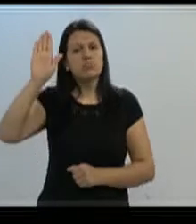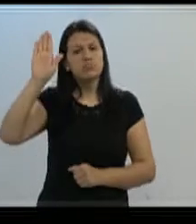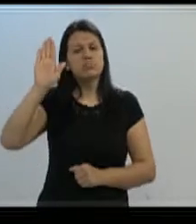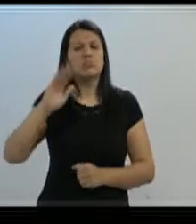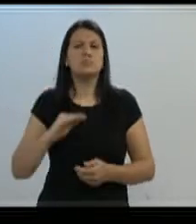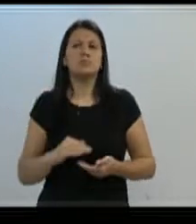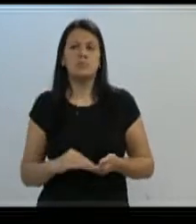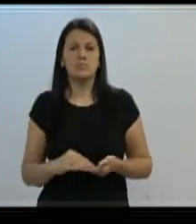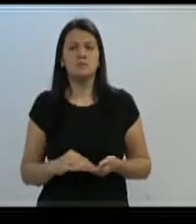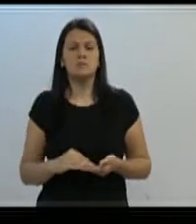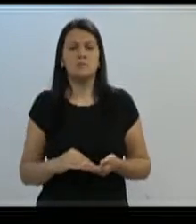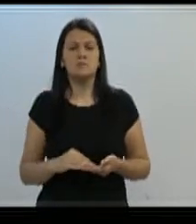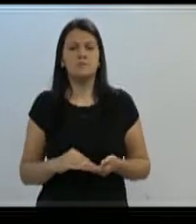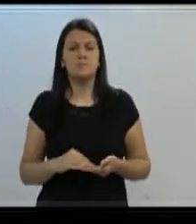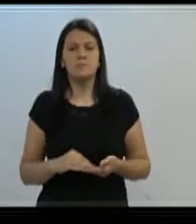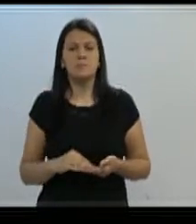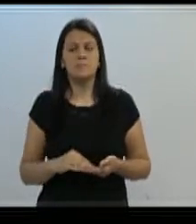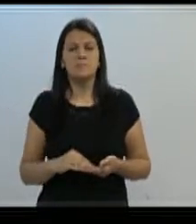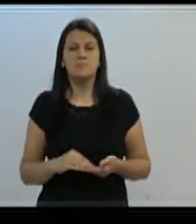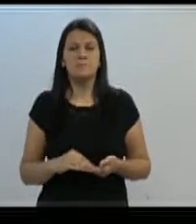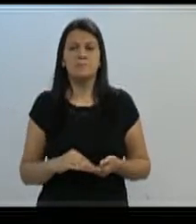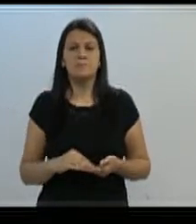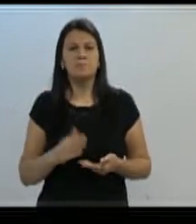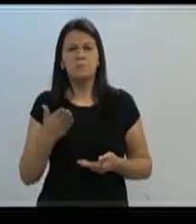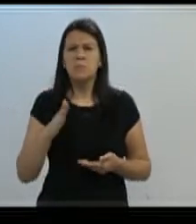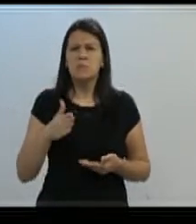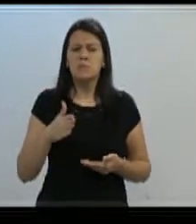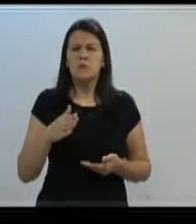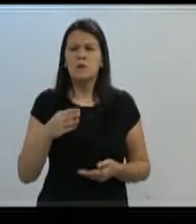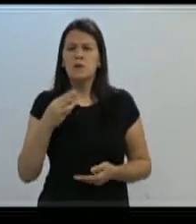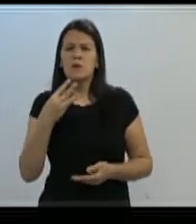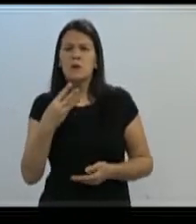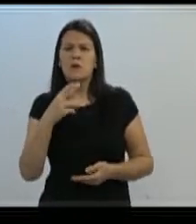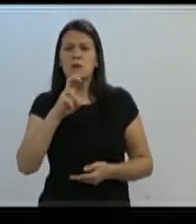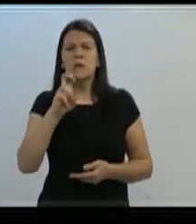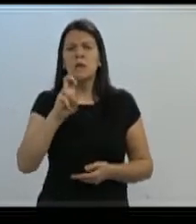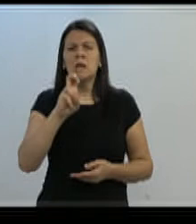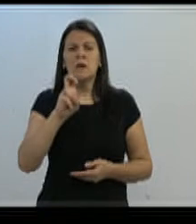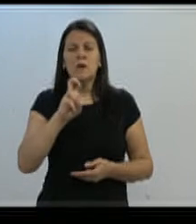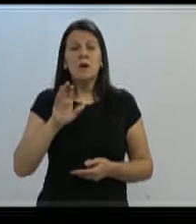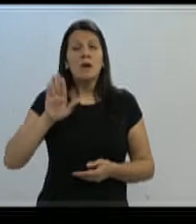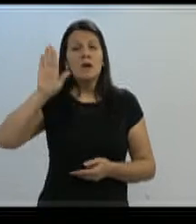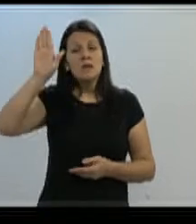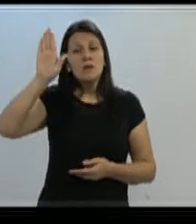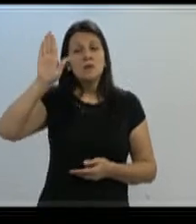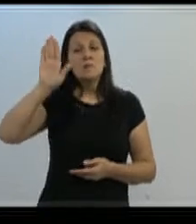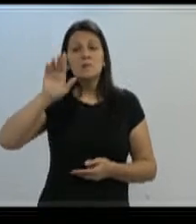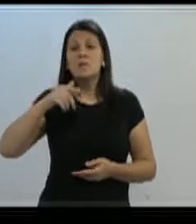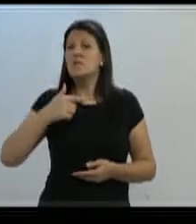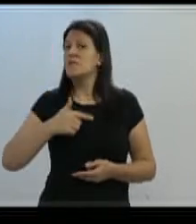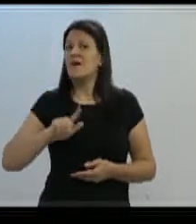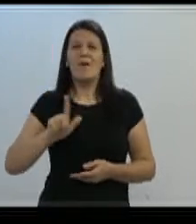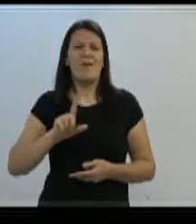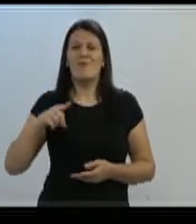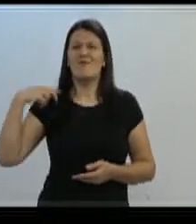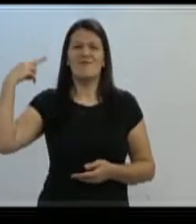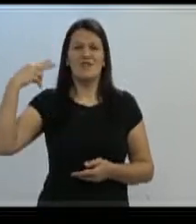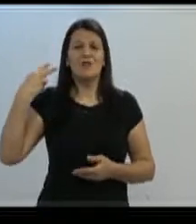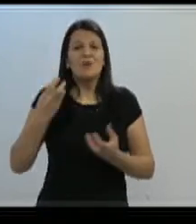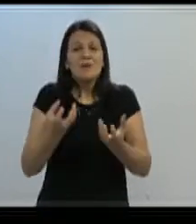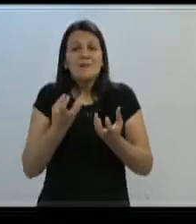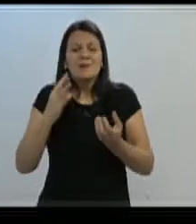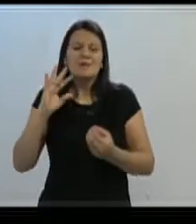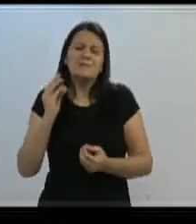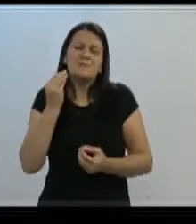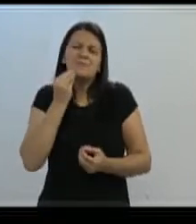legislatura, então vamos arredondar aí que 355 candidatos não eram vereadores e queriam ter essa oportunidade. Então,